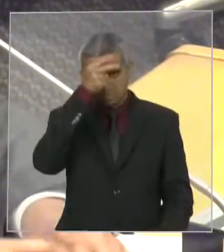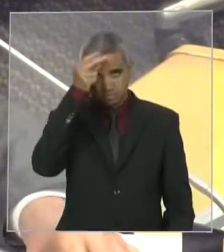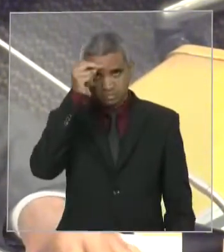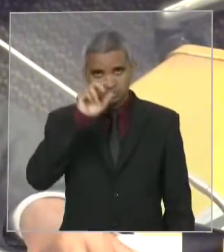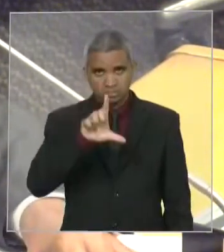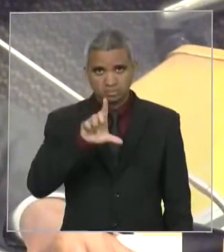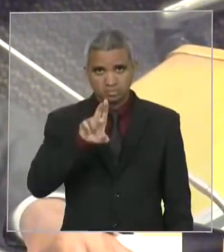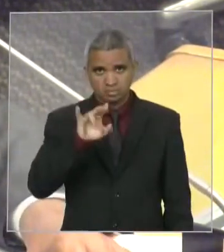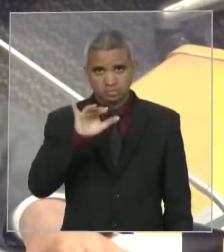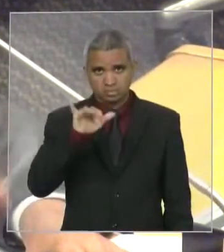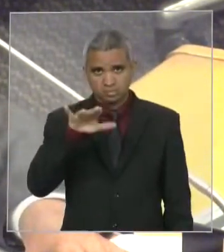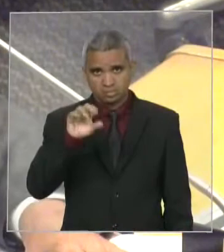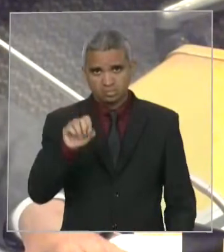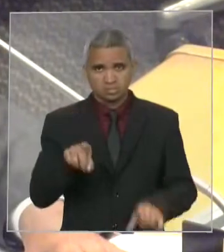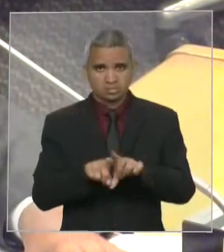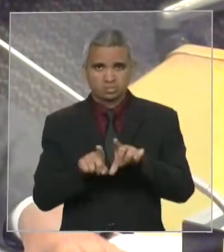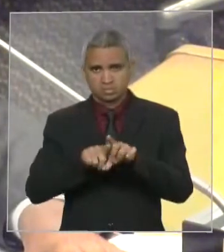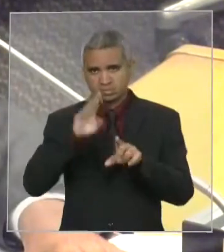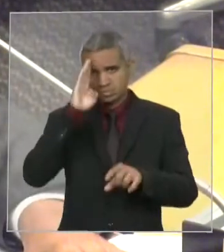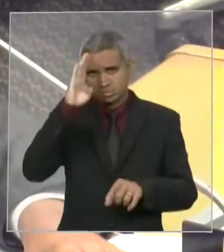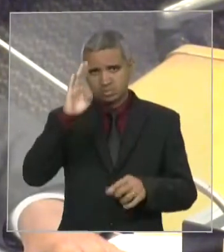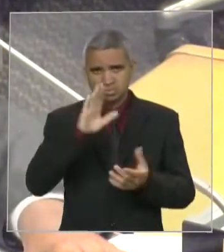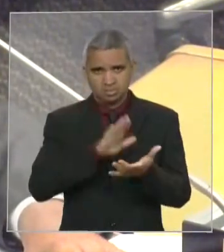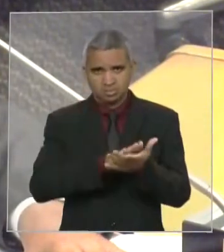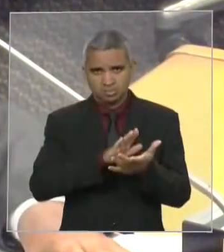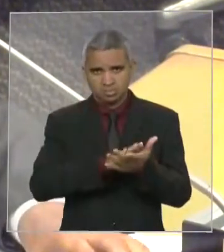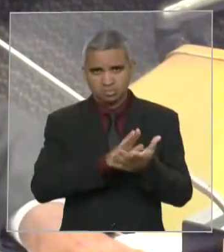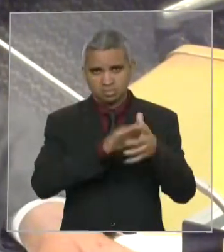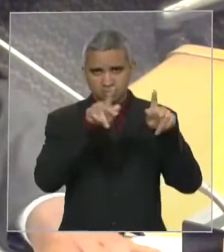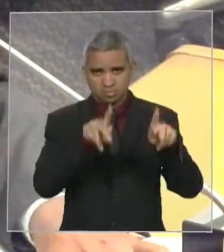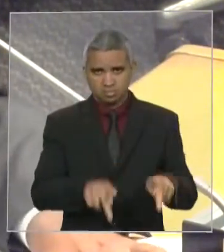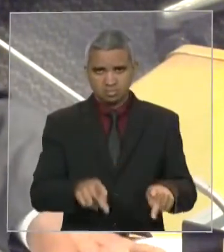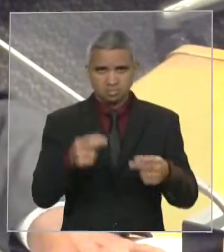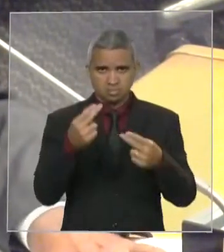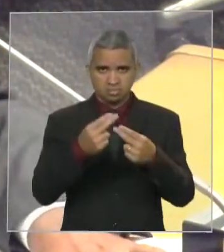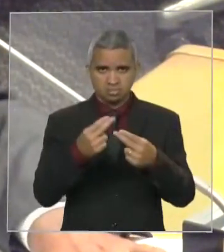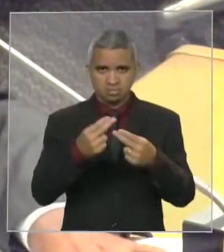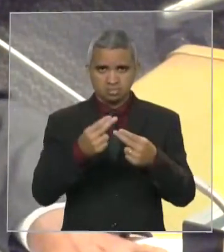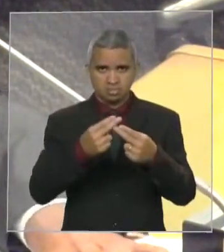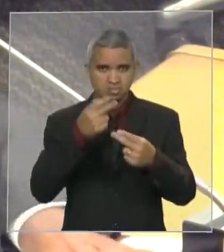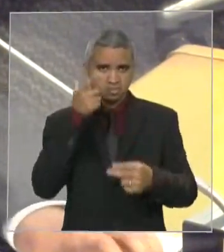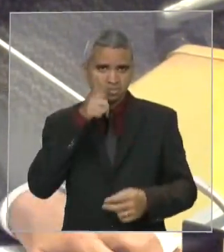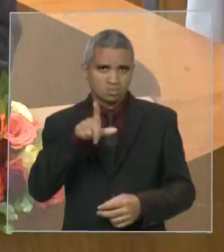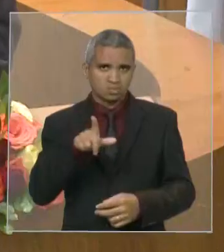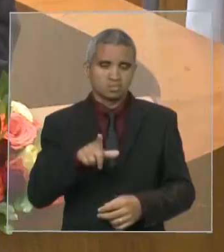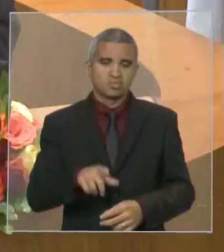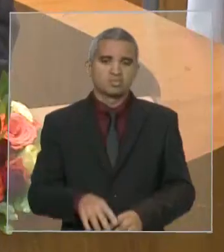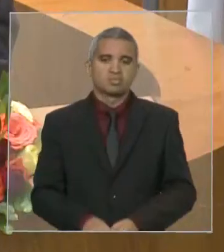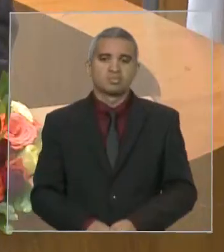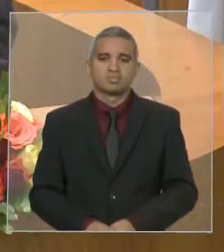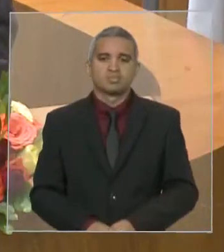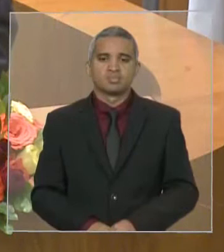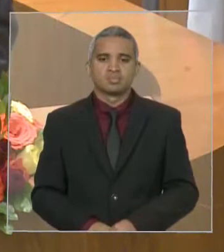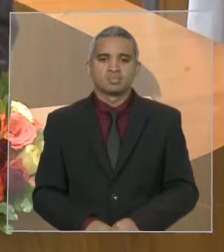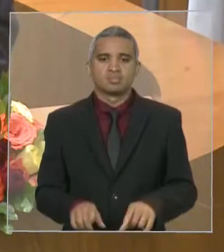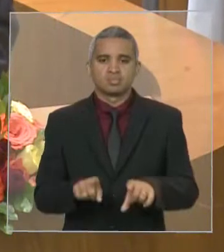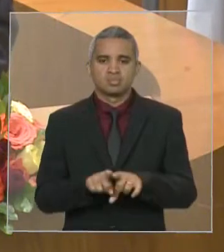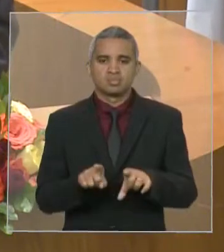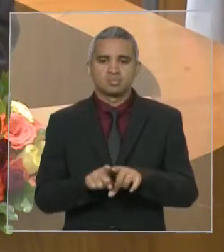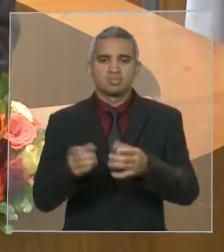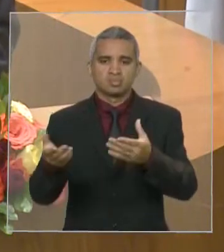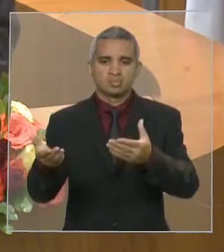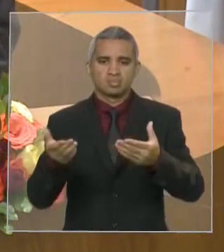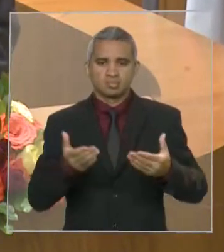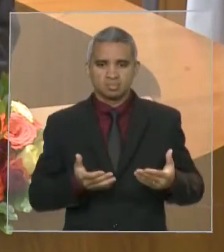parabéns ao povo de Timon, que ganha mais essa conquista para a sua história. Muito obrigado. Inclusive, quero convidar a Exª para participar